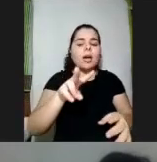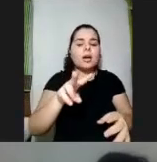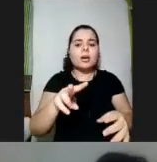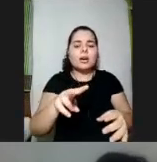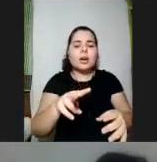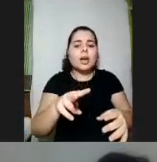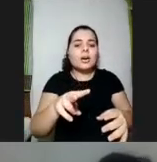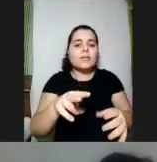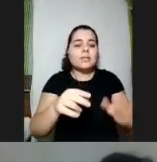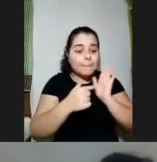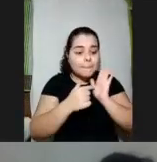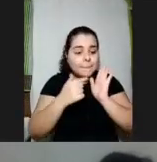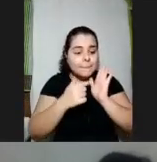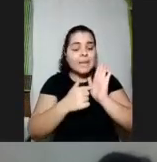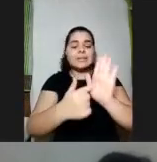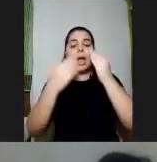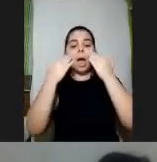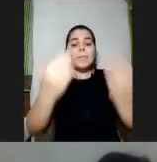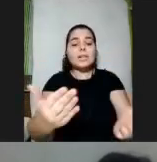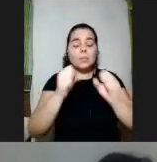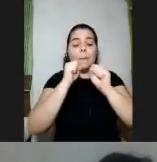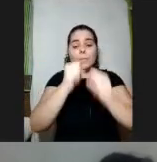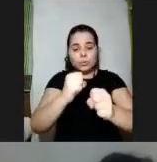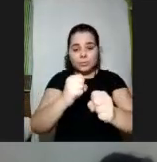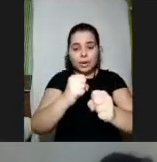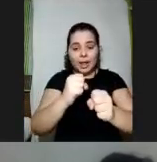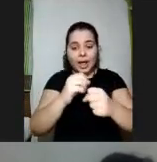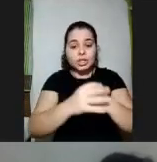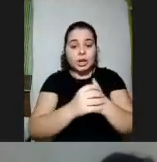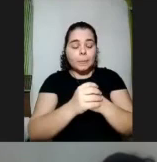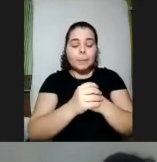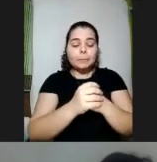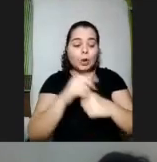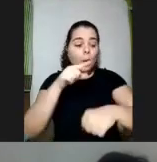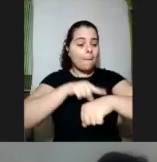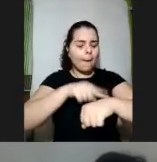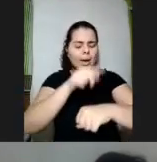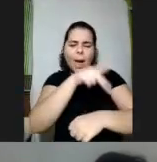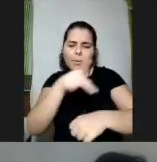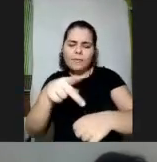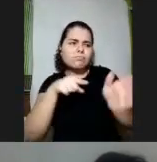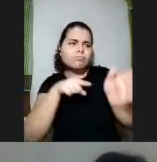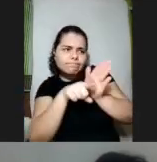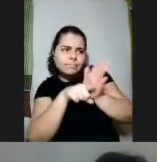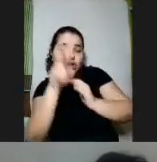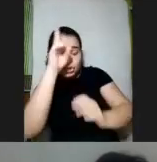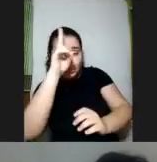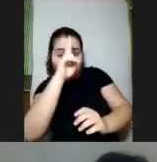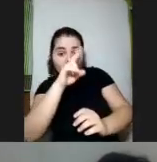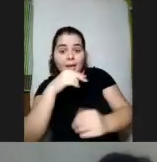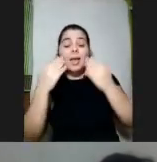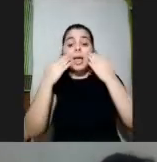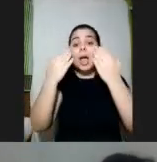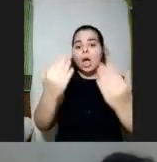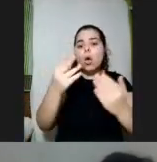apresenta mais uma possibilidade e aí quando ela a professora perguntou para ela sobre a história ela apresentou a história